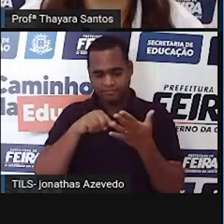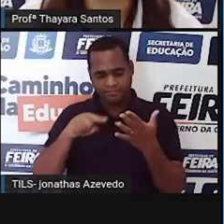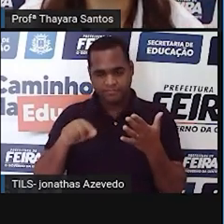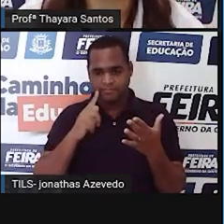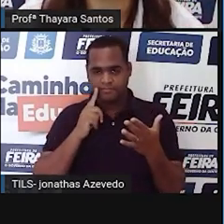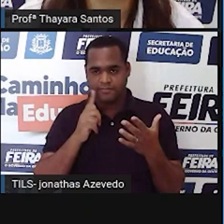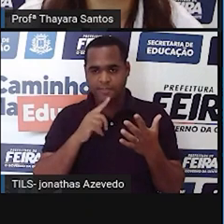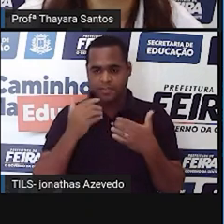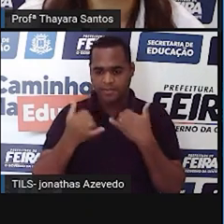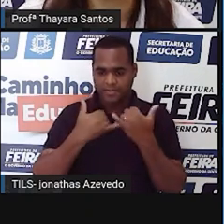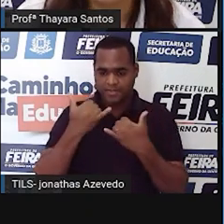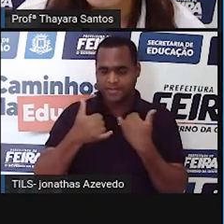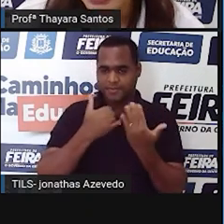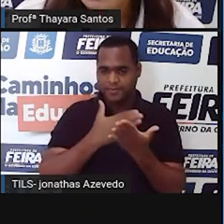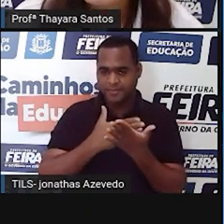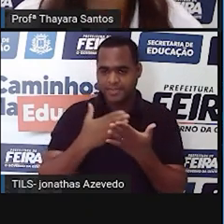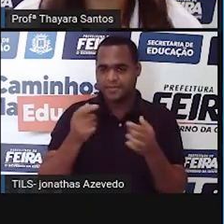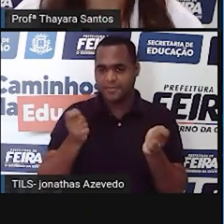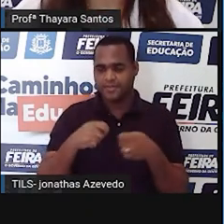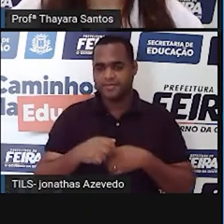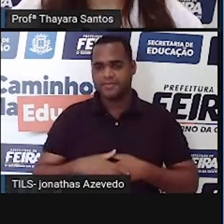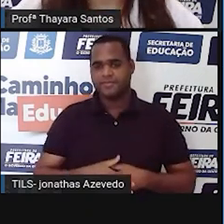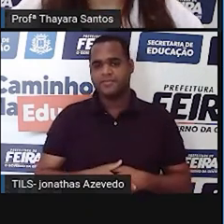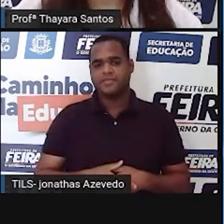começar a brincadeira por aqui. Vamos lá?